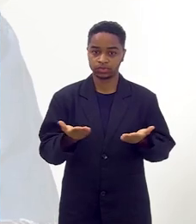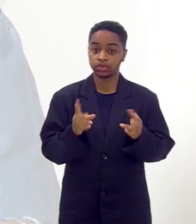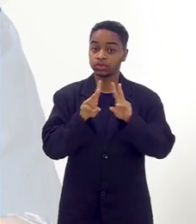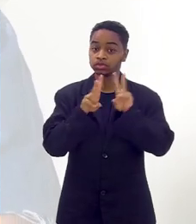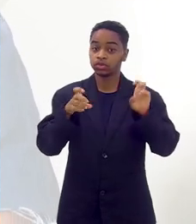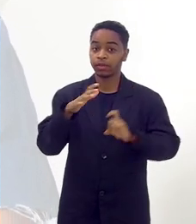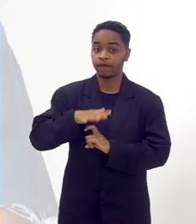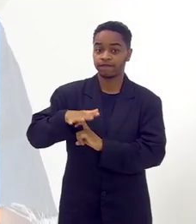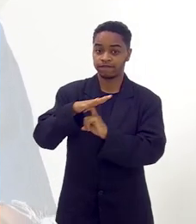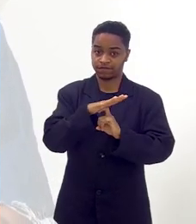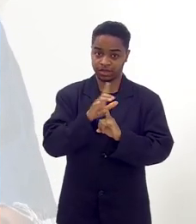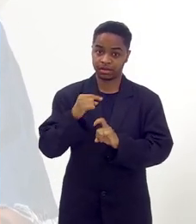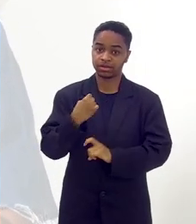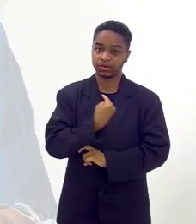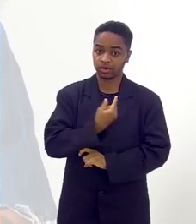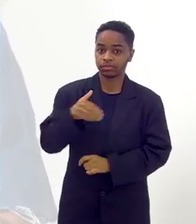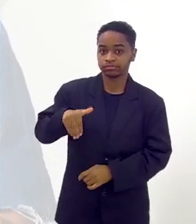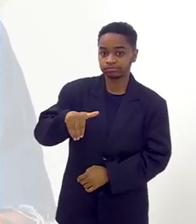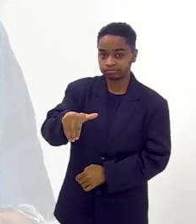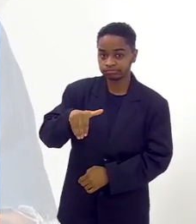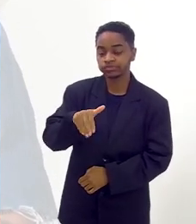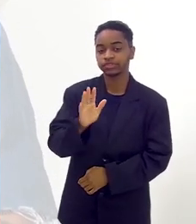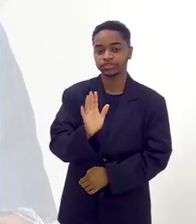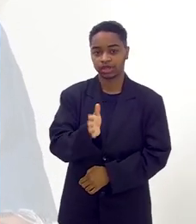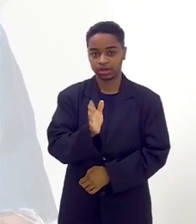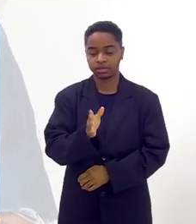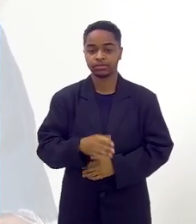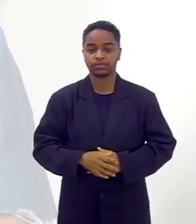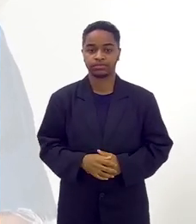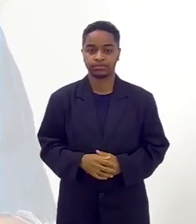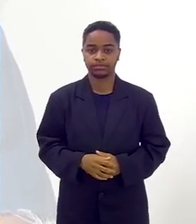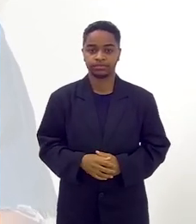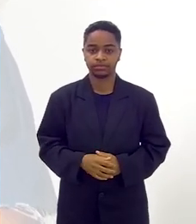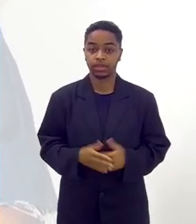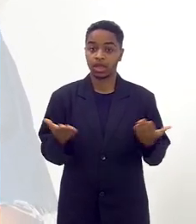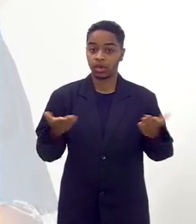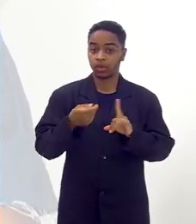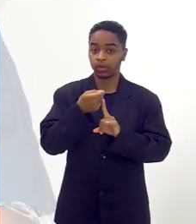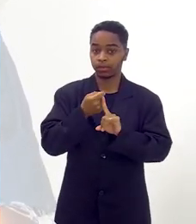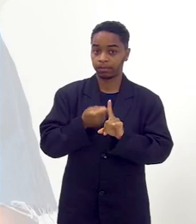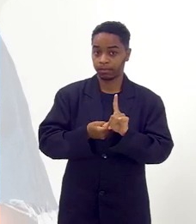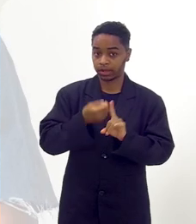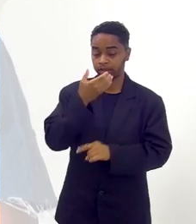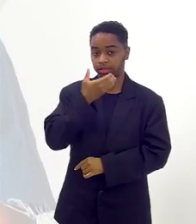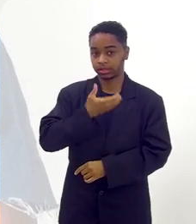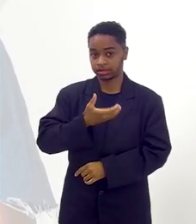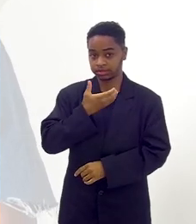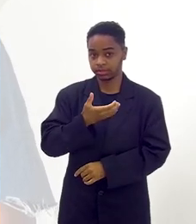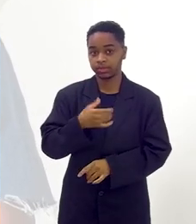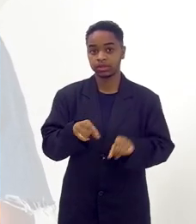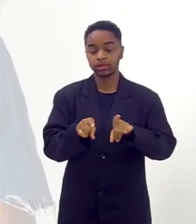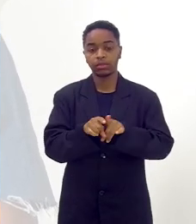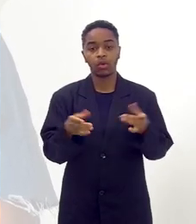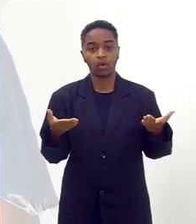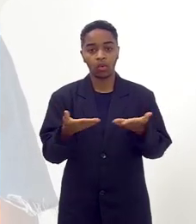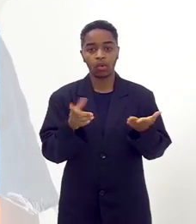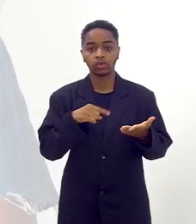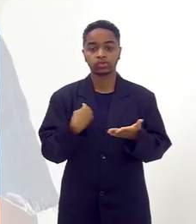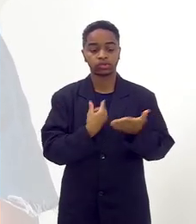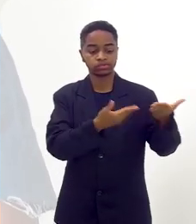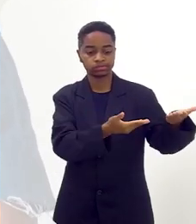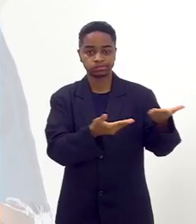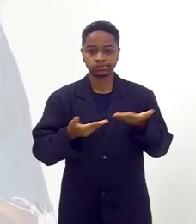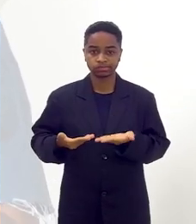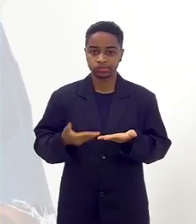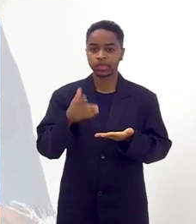sobre a nossa feira, chegando, chegando, agora no mês de dezembro. E hoje nós